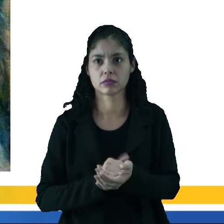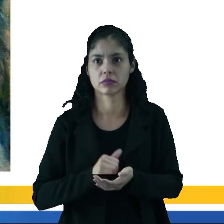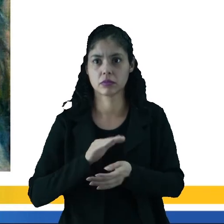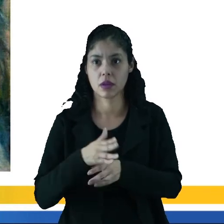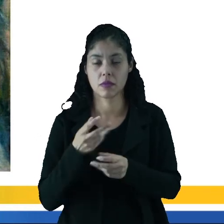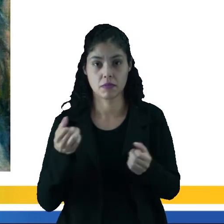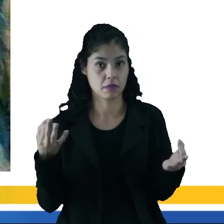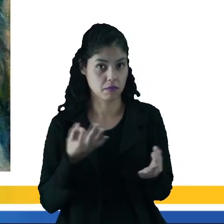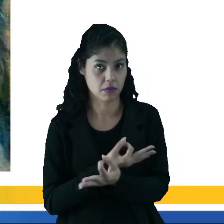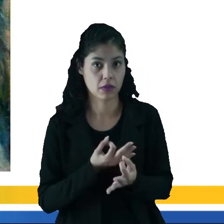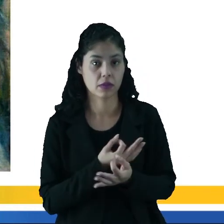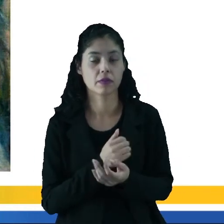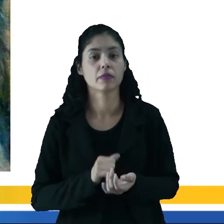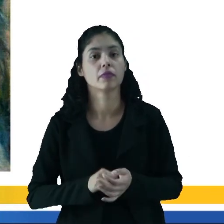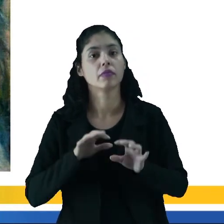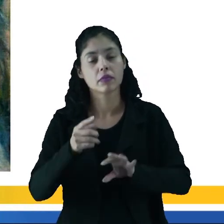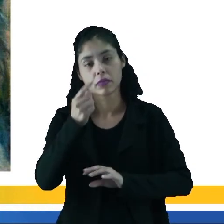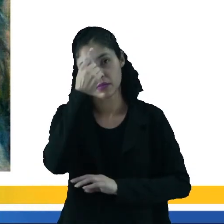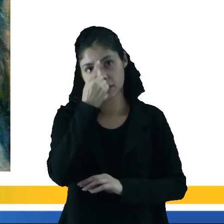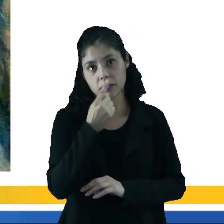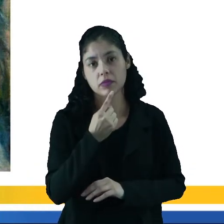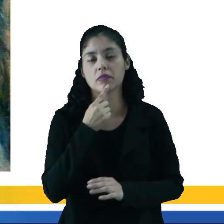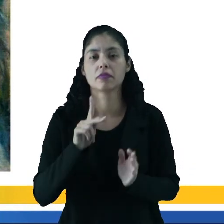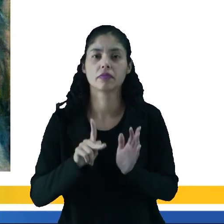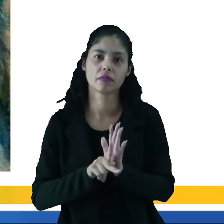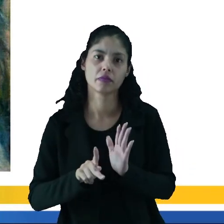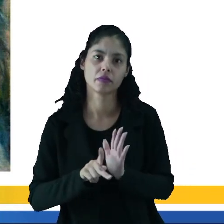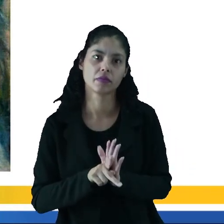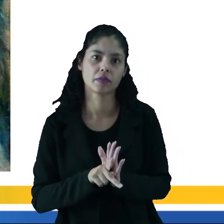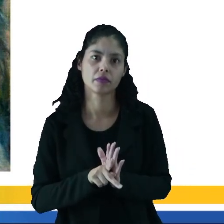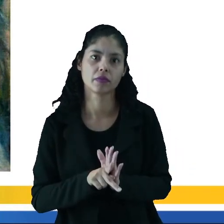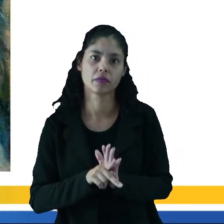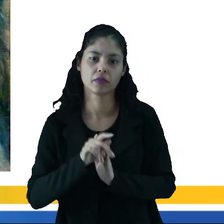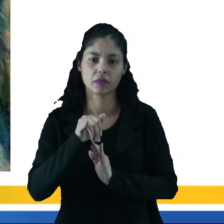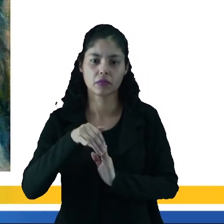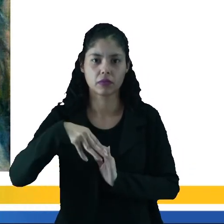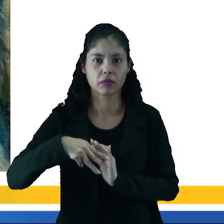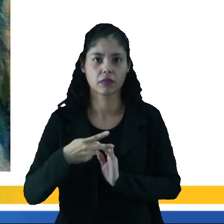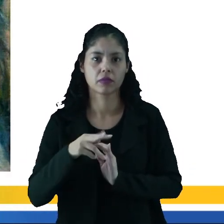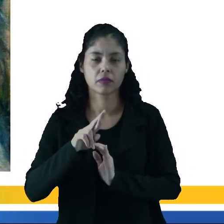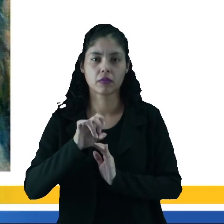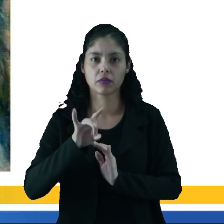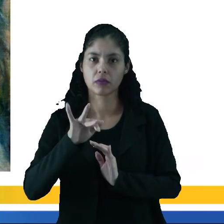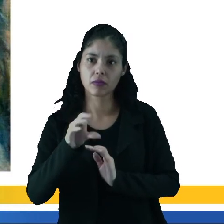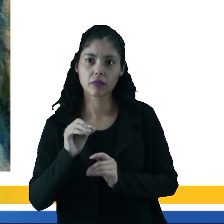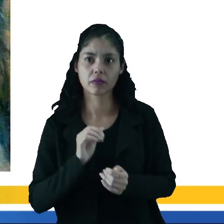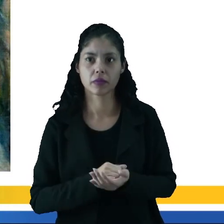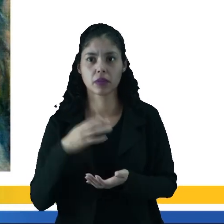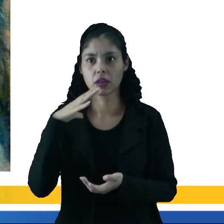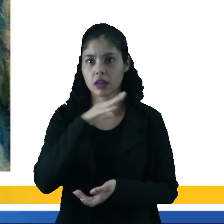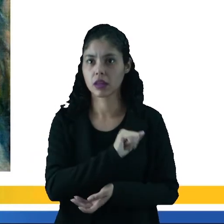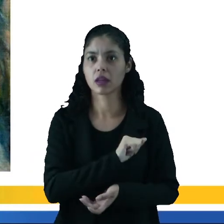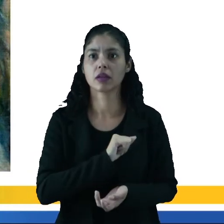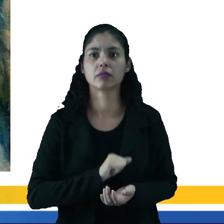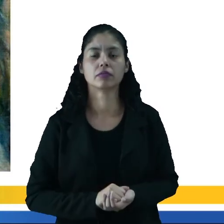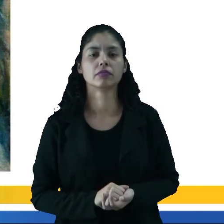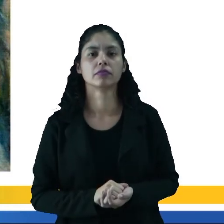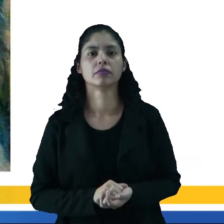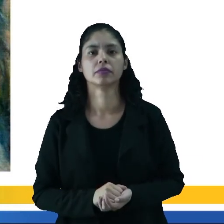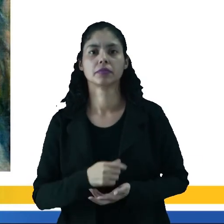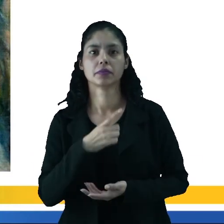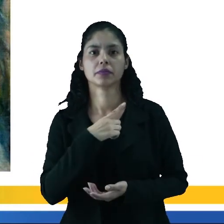mais nítidos. Então essa é uma imagem típica do impressionismo. As pinceladas são rápidas,